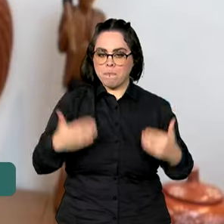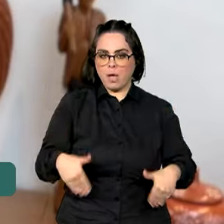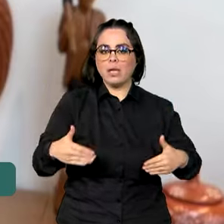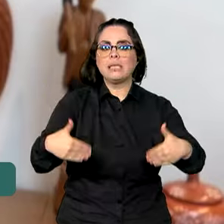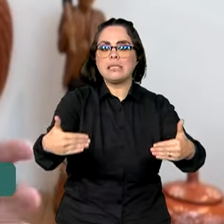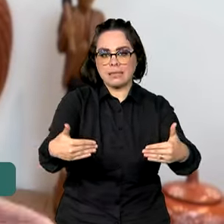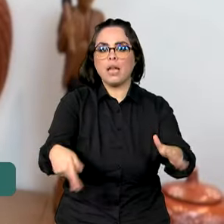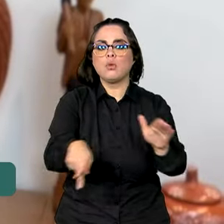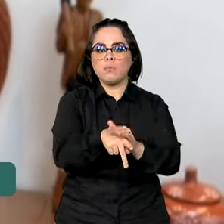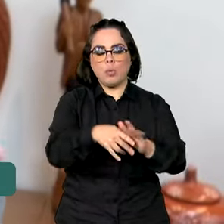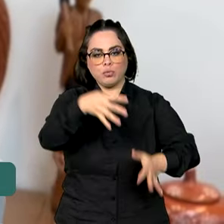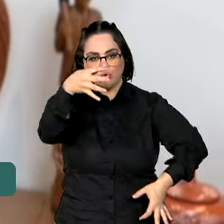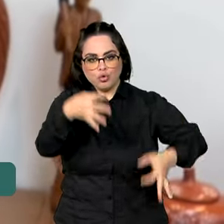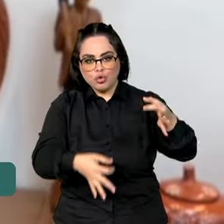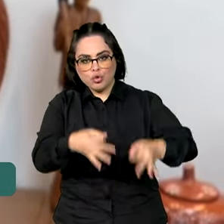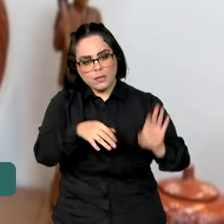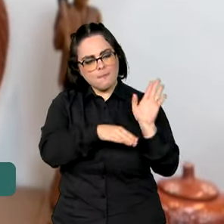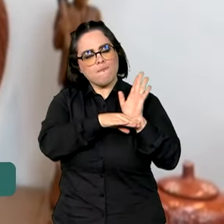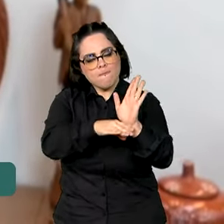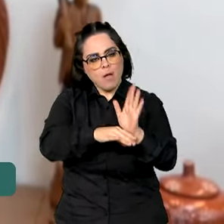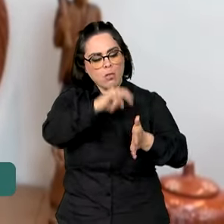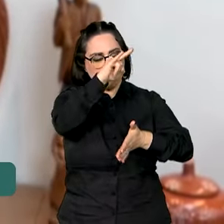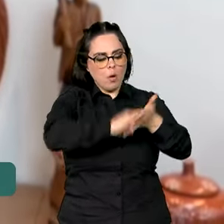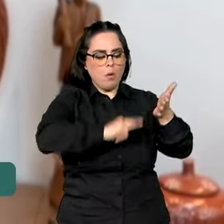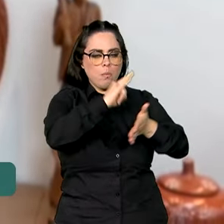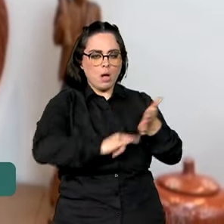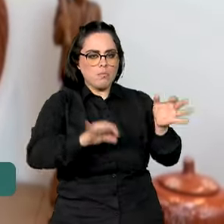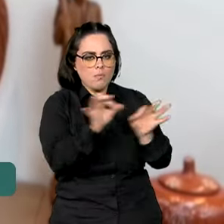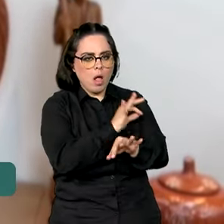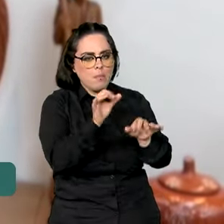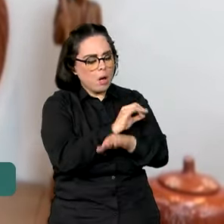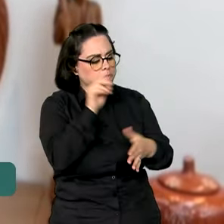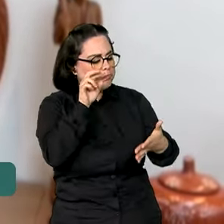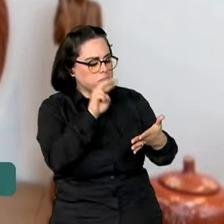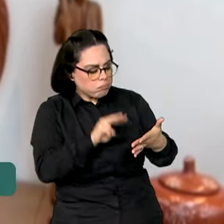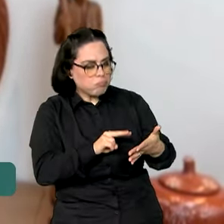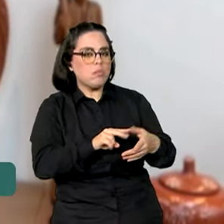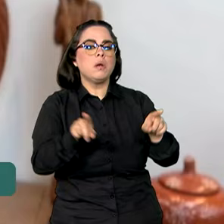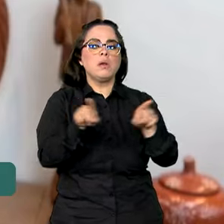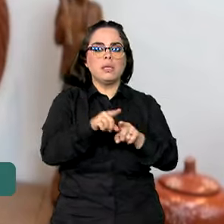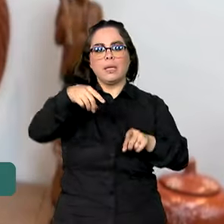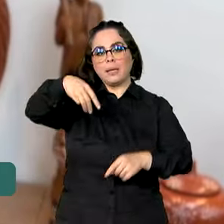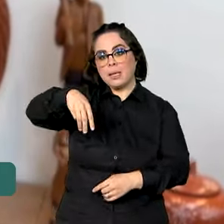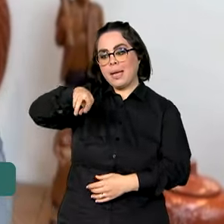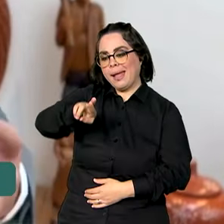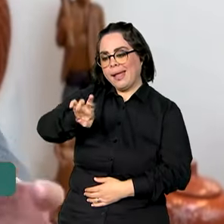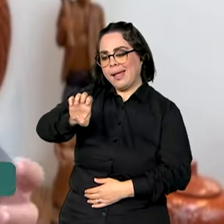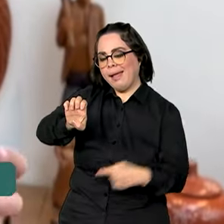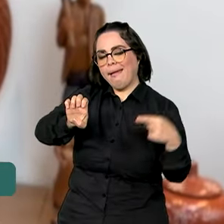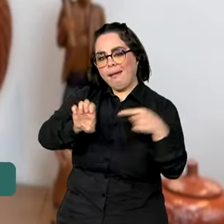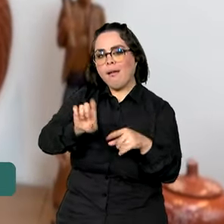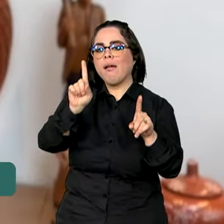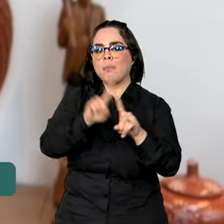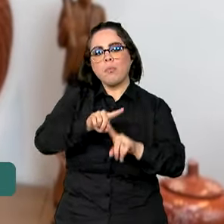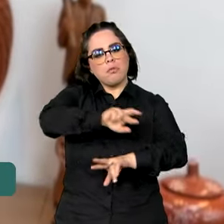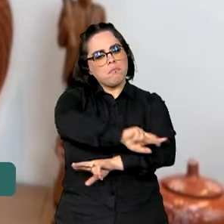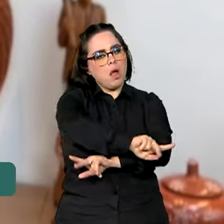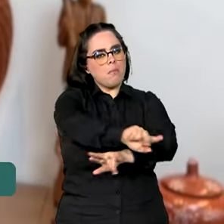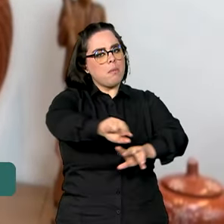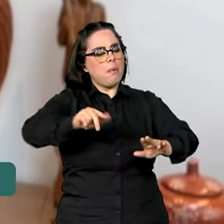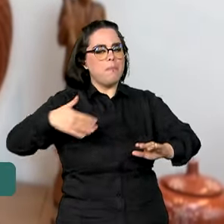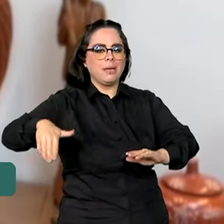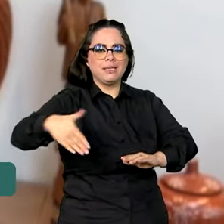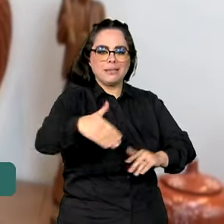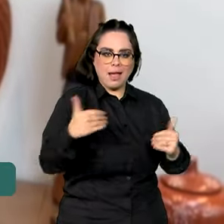da Justiça, parte de documentação, Ministério de Relações Exteriores, com as mais diferentes áreas.